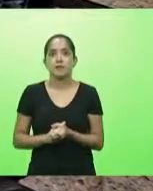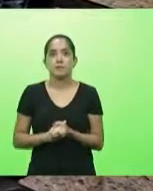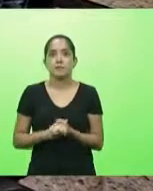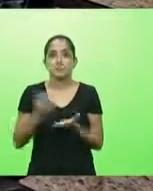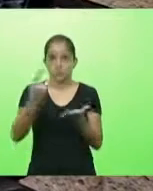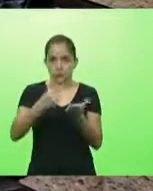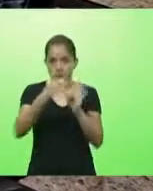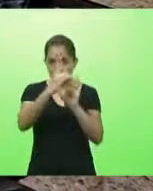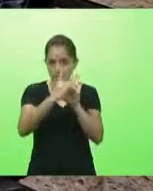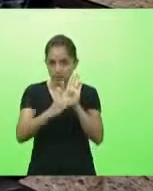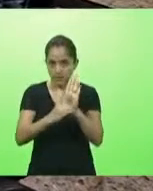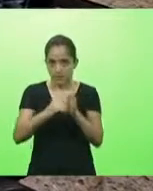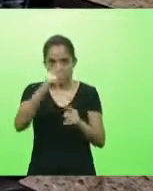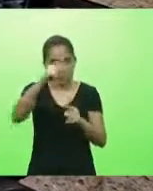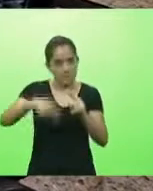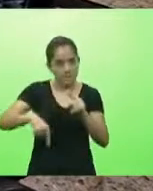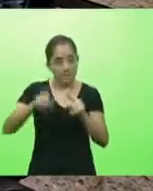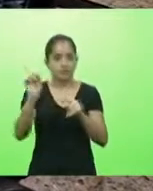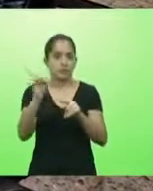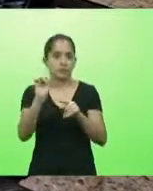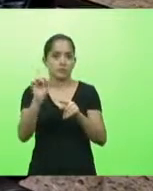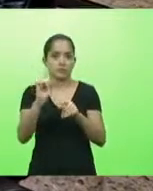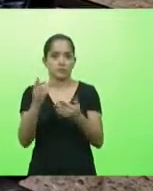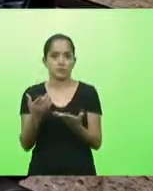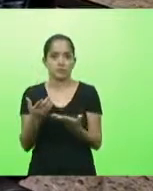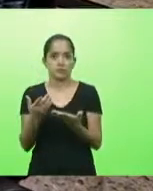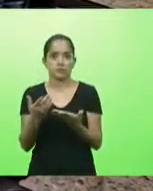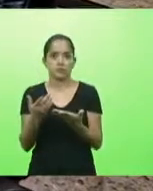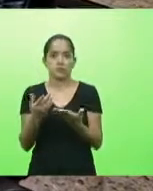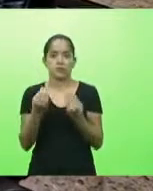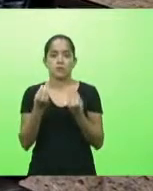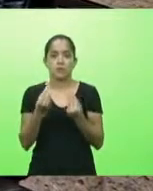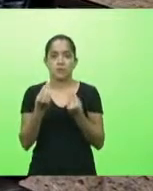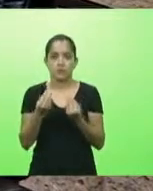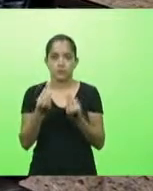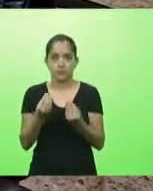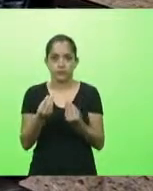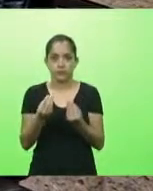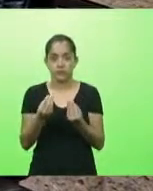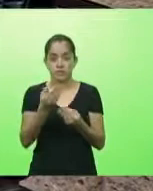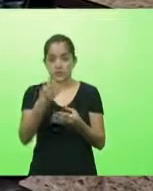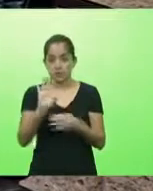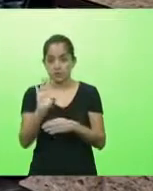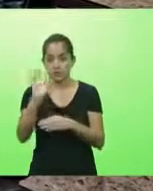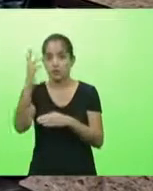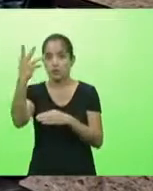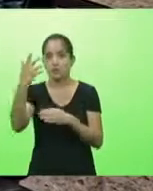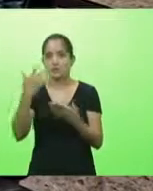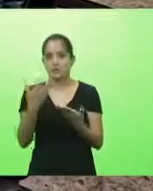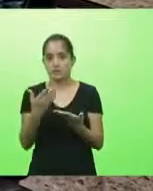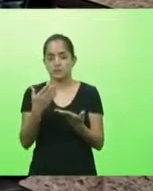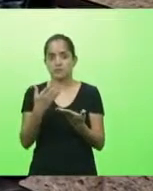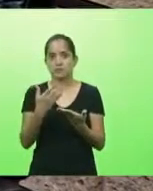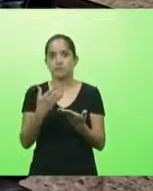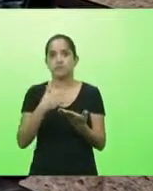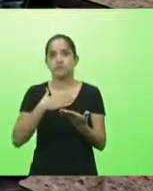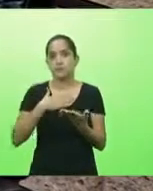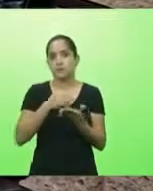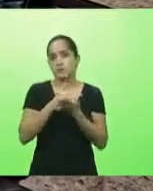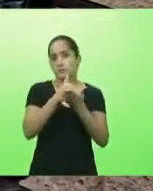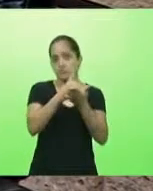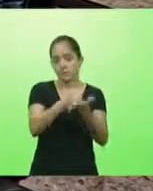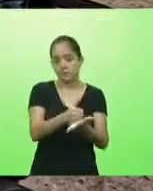decreto não proibiu isso então é um absurdo deputado Sérgio Mota isso que ocorreu nessa igreja minha solidariedade a vossa